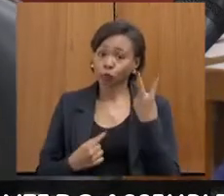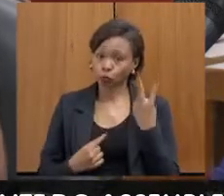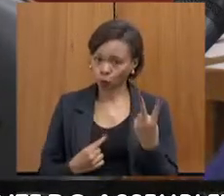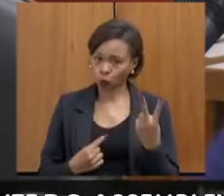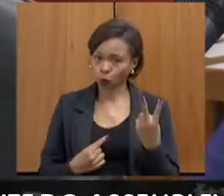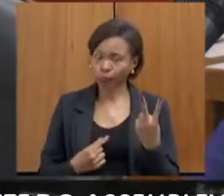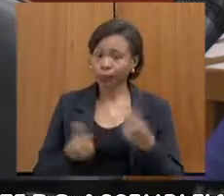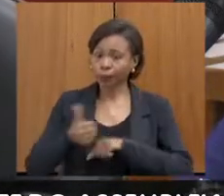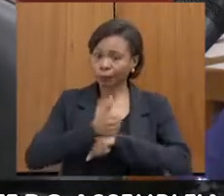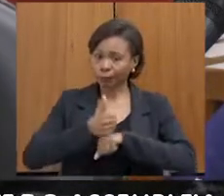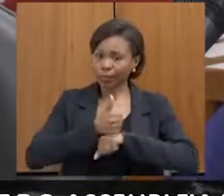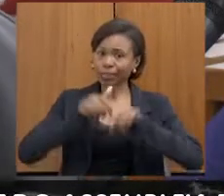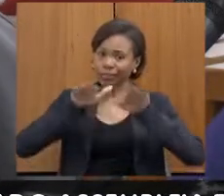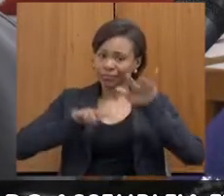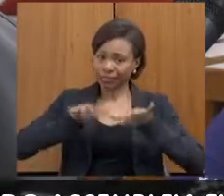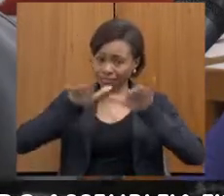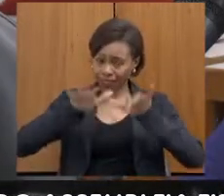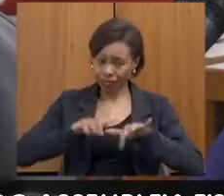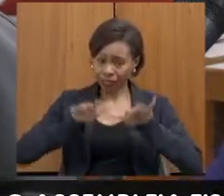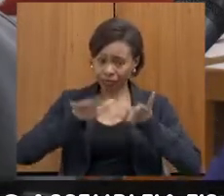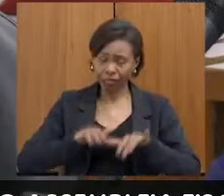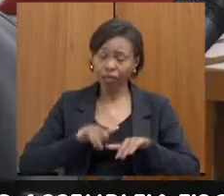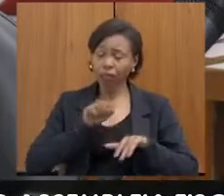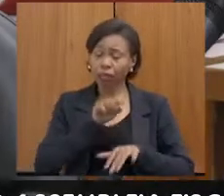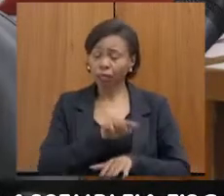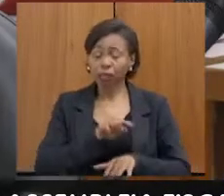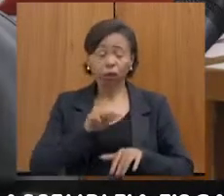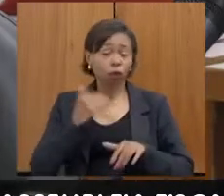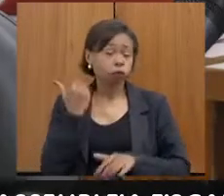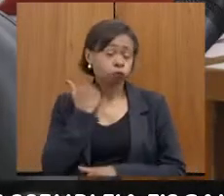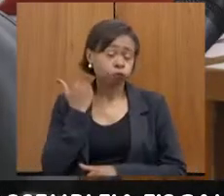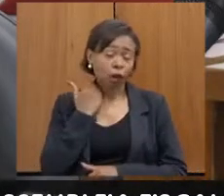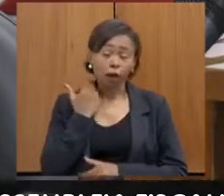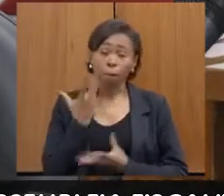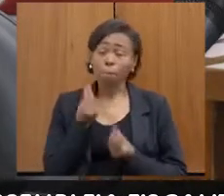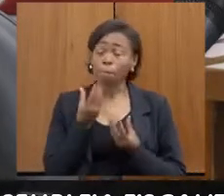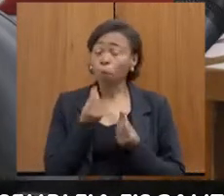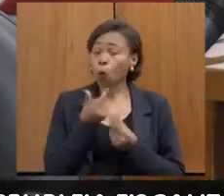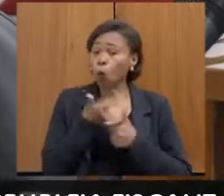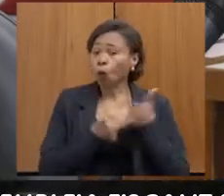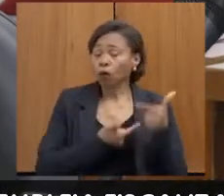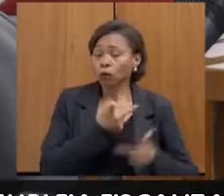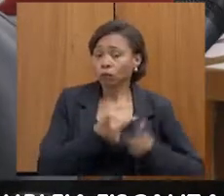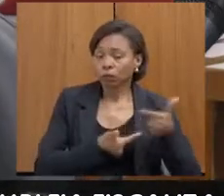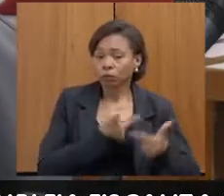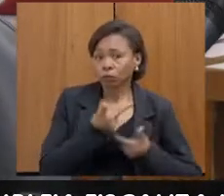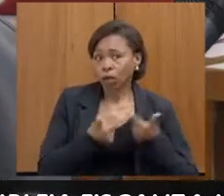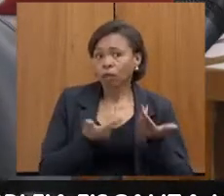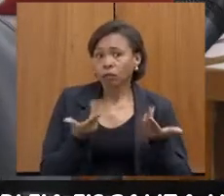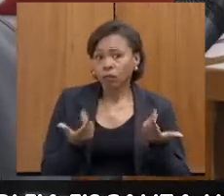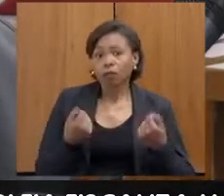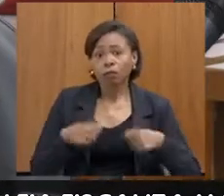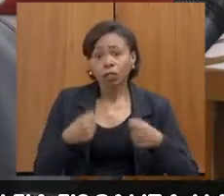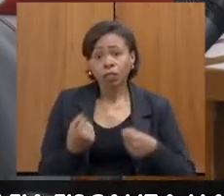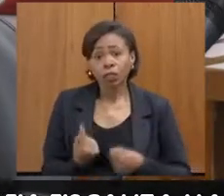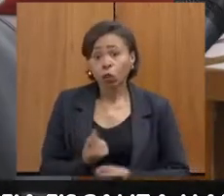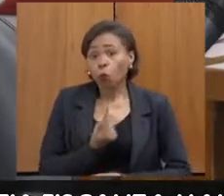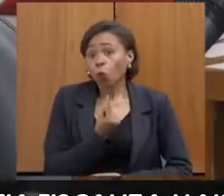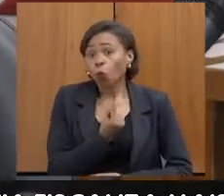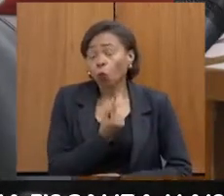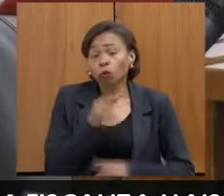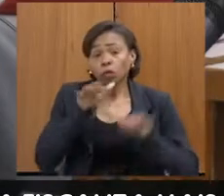que ficam super lotados, não é, Felipe? Assim, com muita demanda, então, assim, pelo menos mais um escrivão voltado apenas para a violência sexual e seja um escrivão,